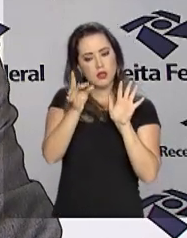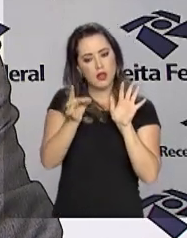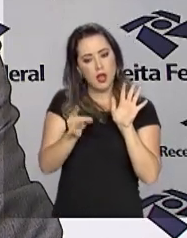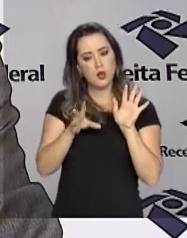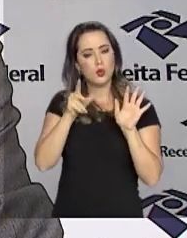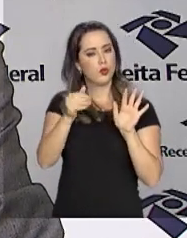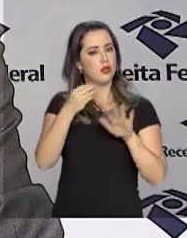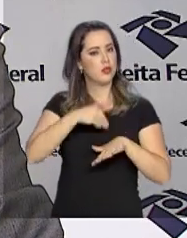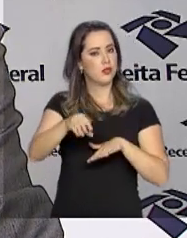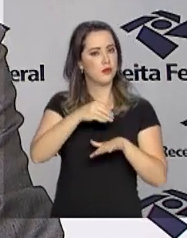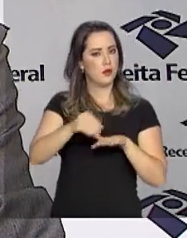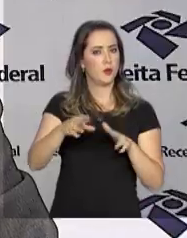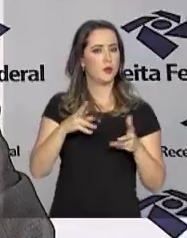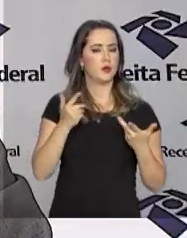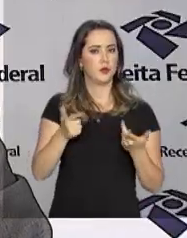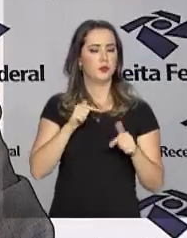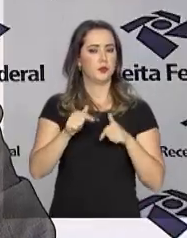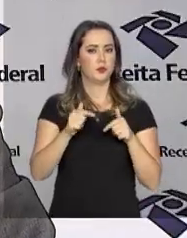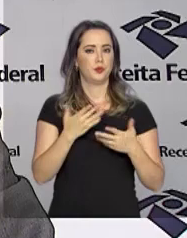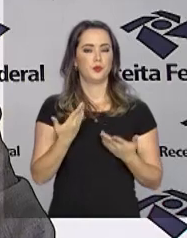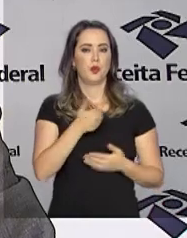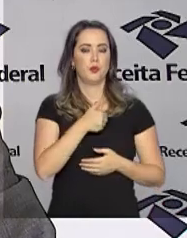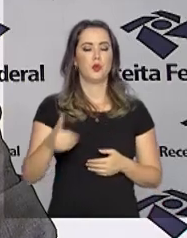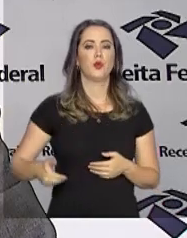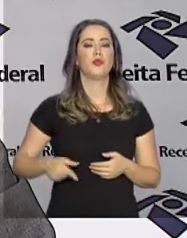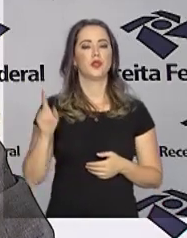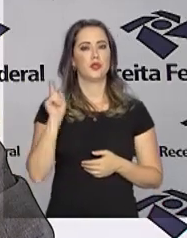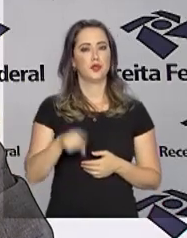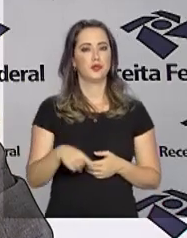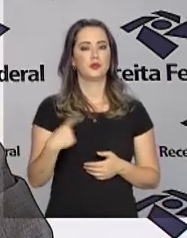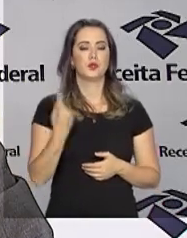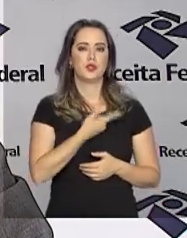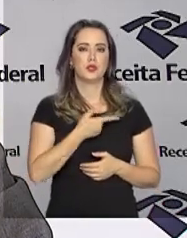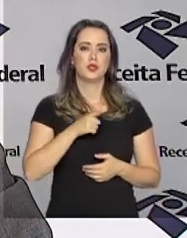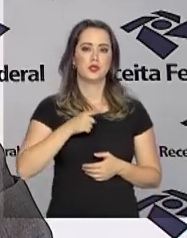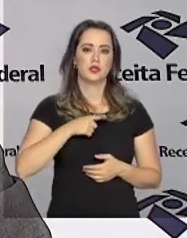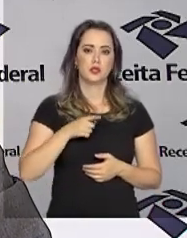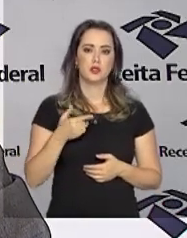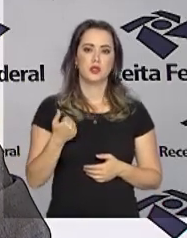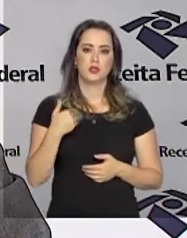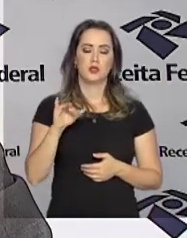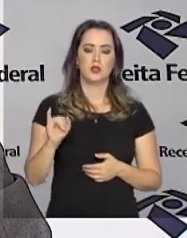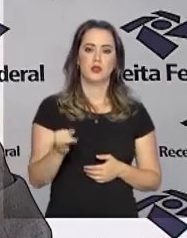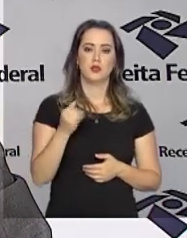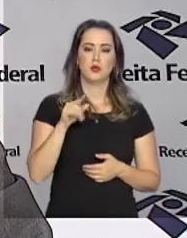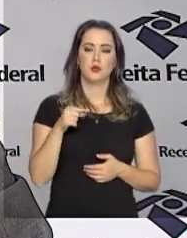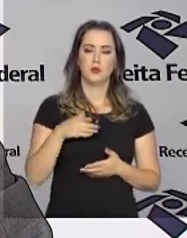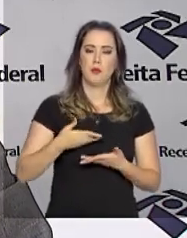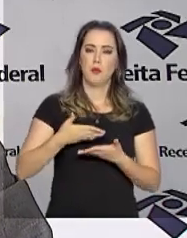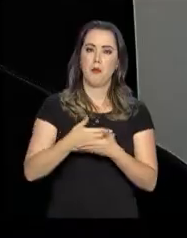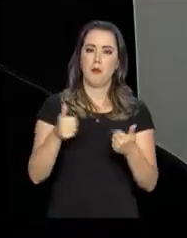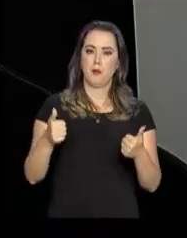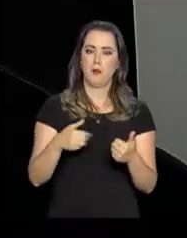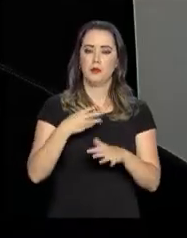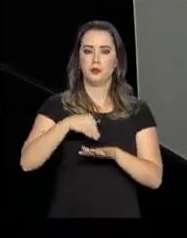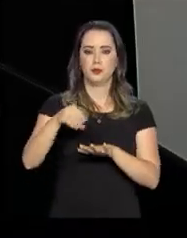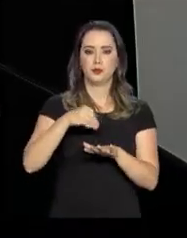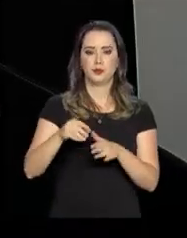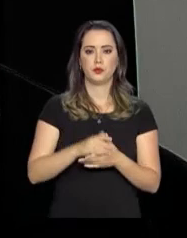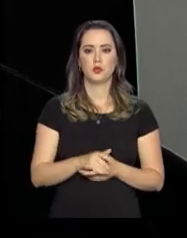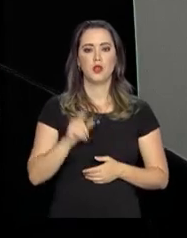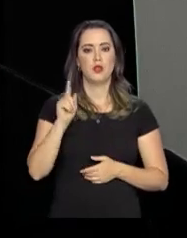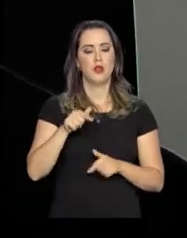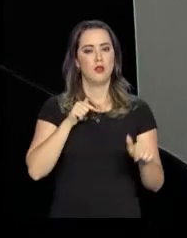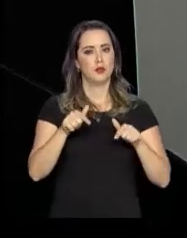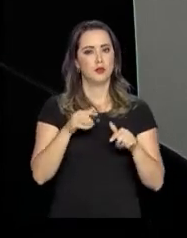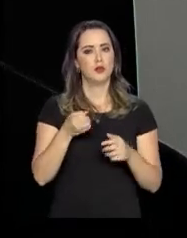trabalhistas, previdenciárias. E para o governo, sem dúvida, a gente passa a obter dados mais qualificados. É uma ferramenta